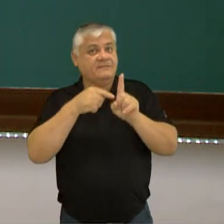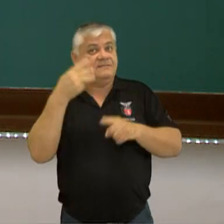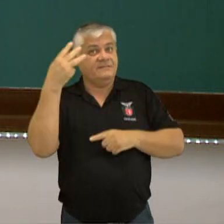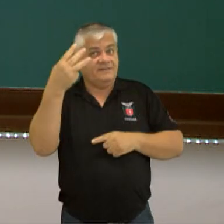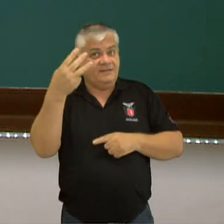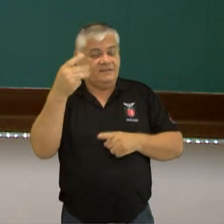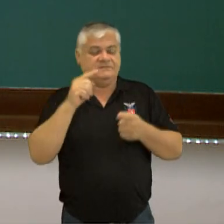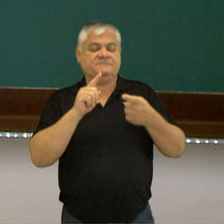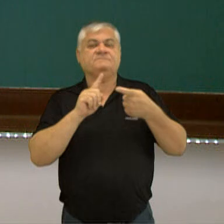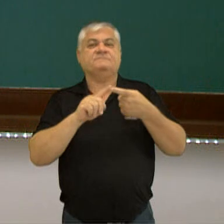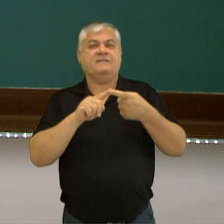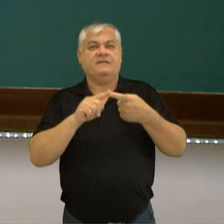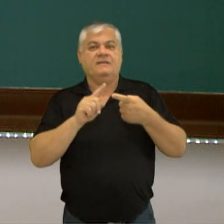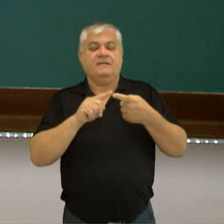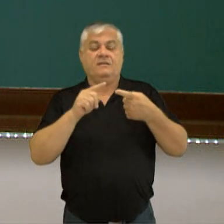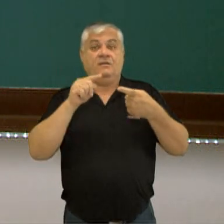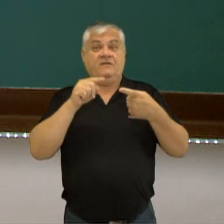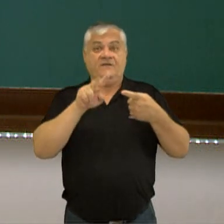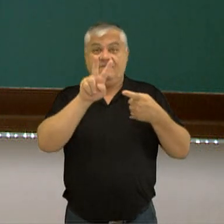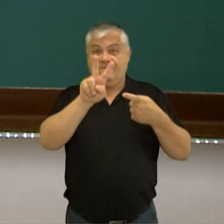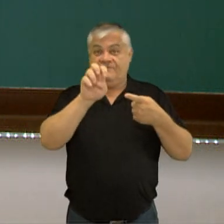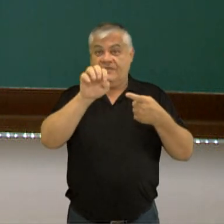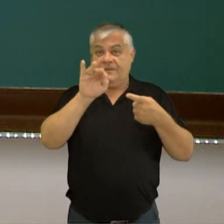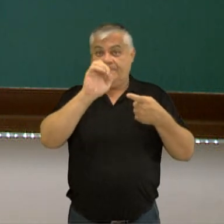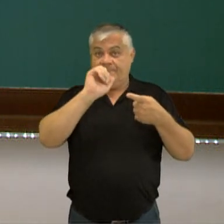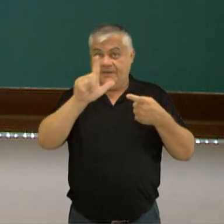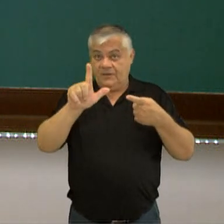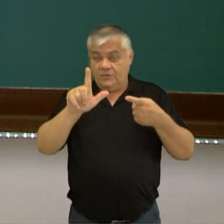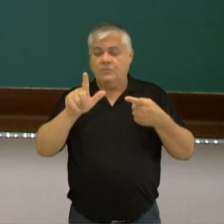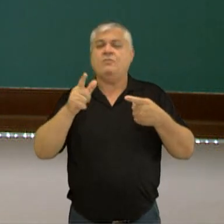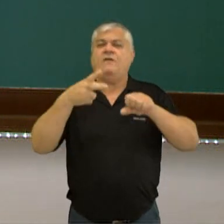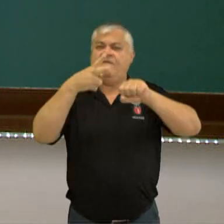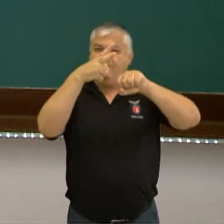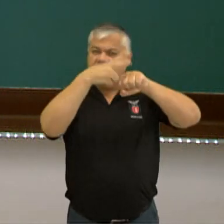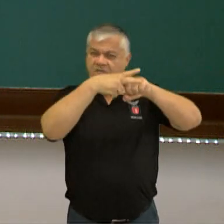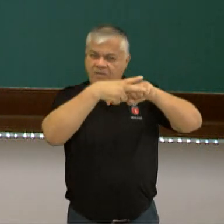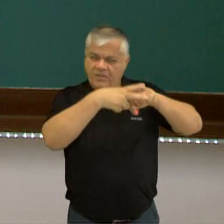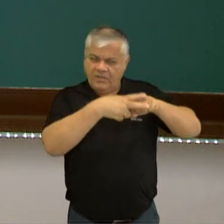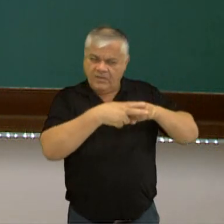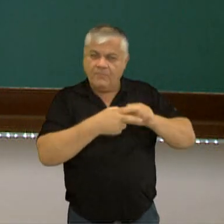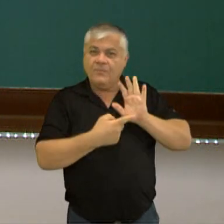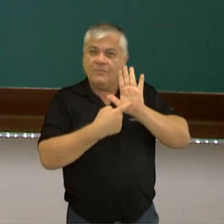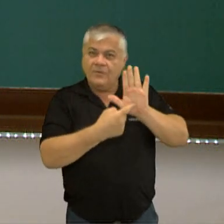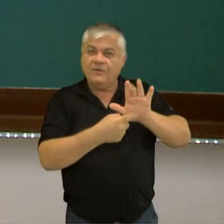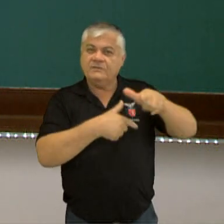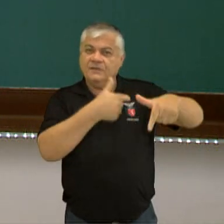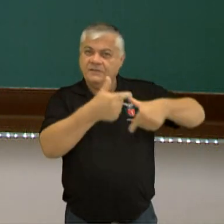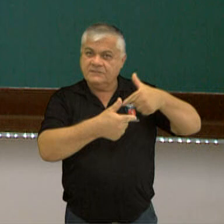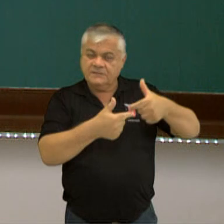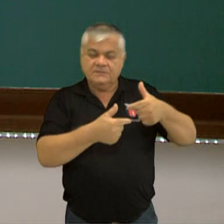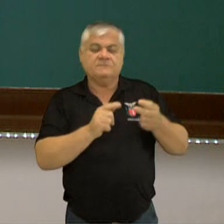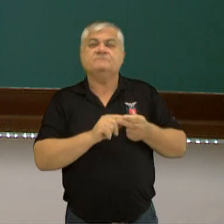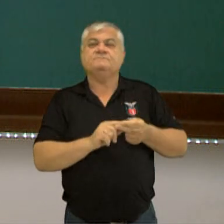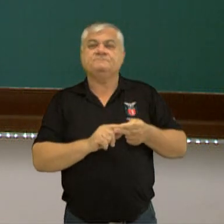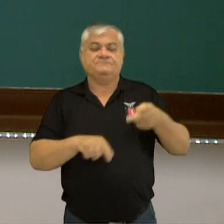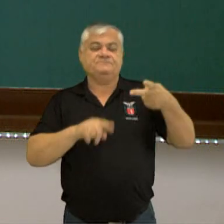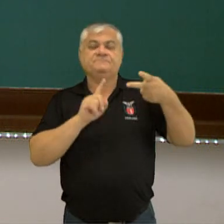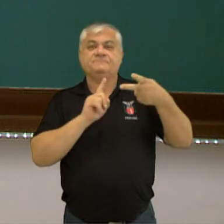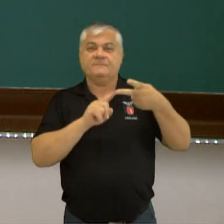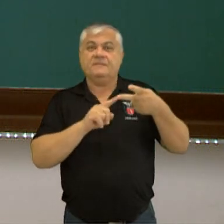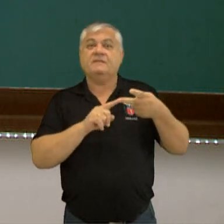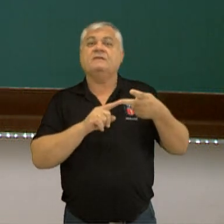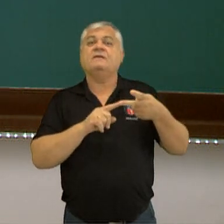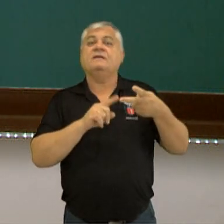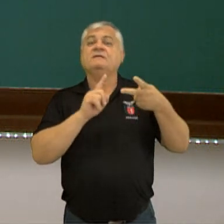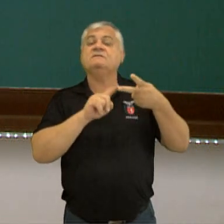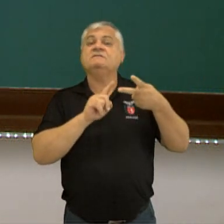gente. Vimos também que nós temos predicado verbal, que são os verbos que indicam a ação, tá? Praticar